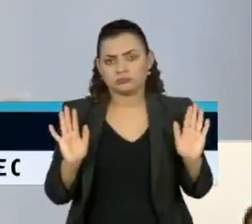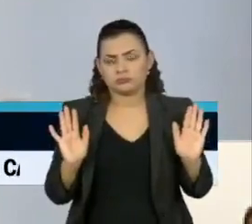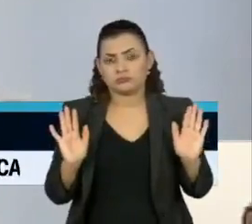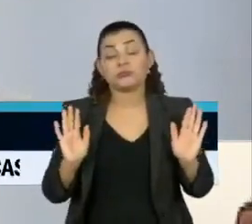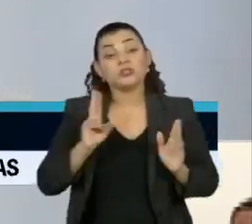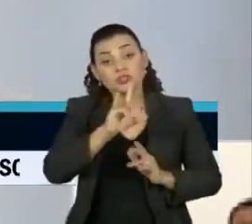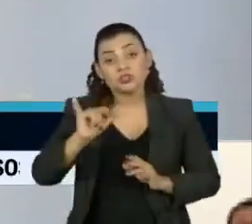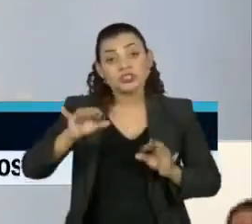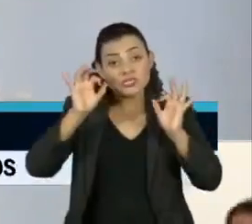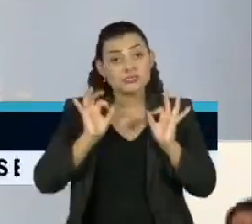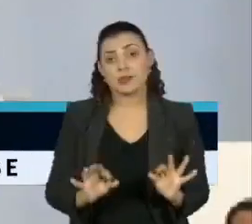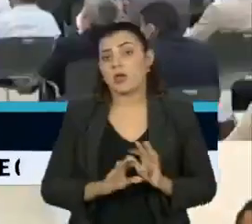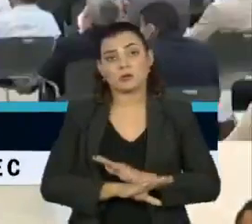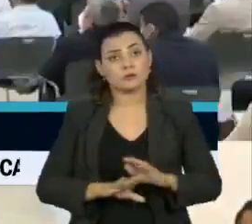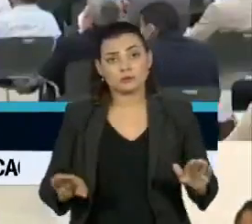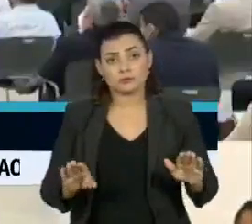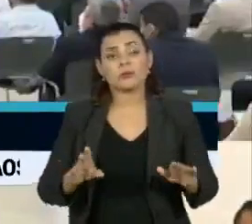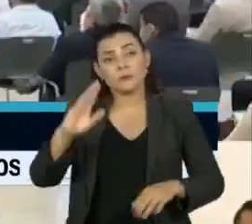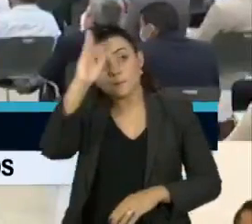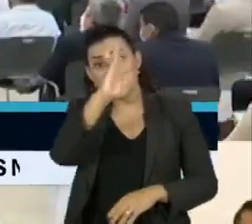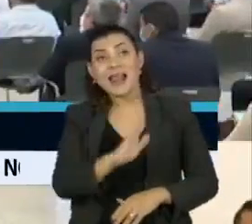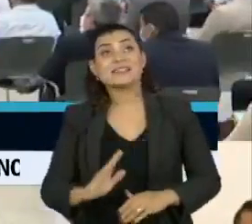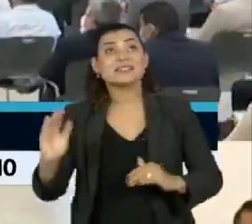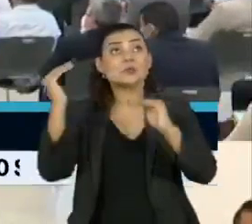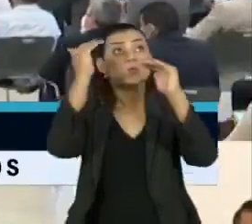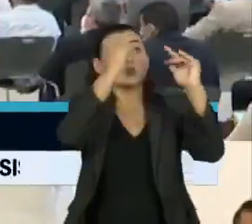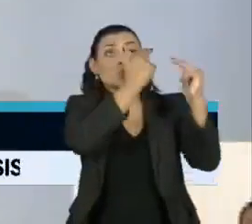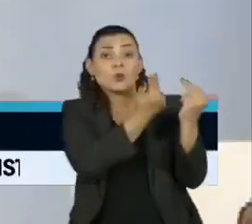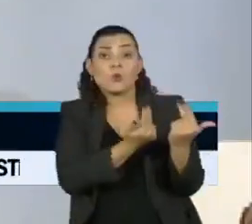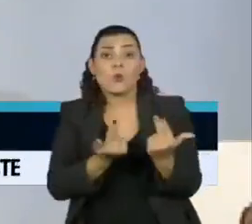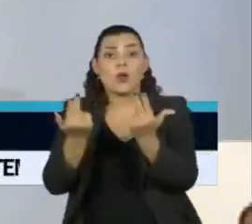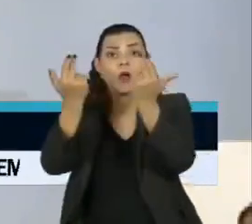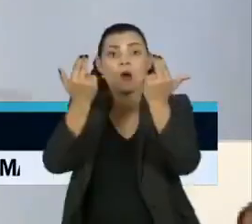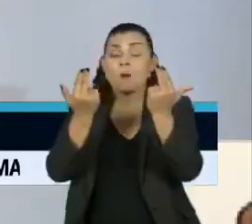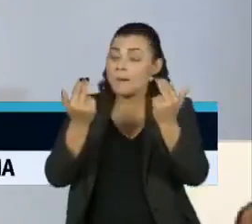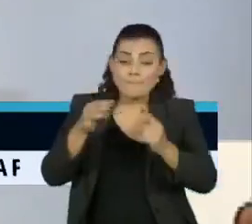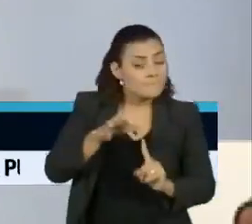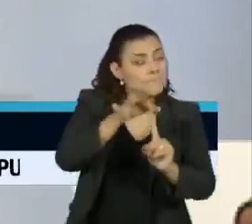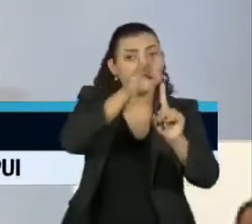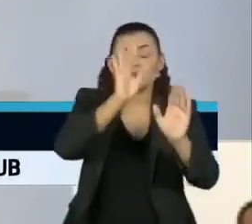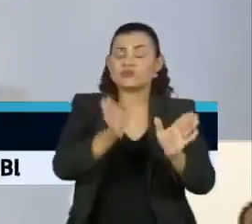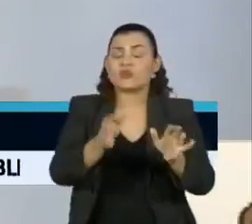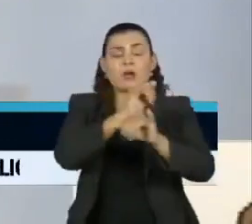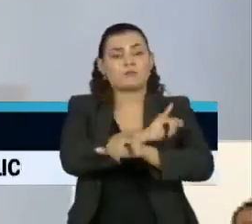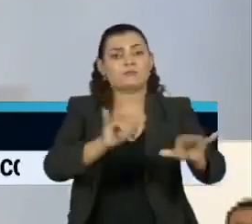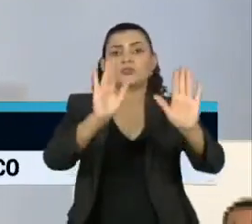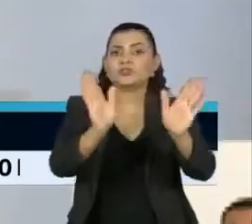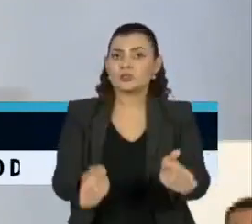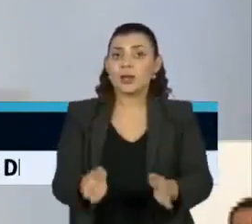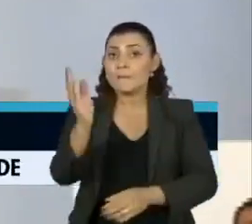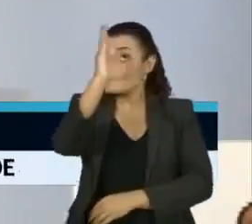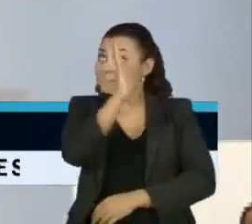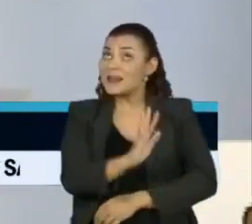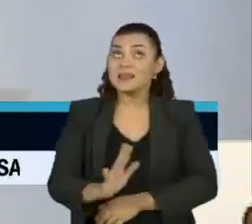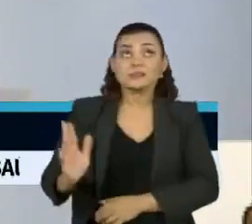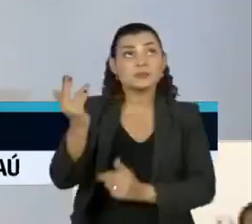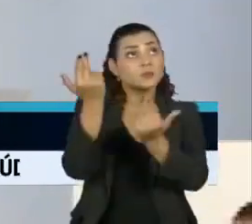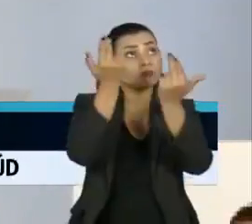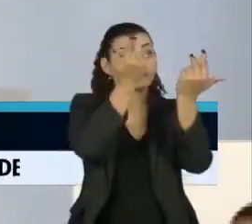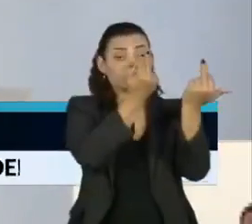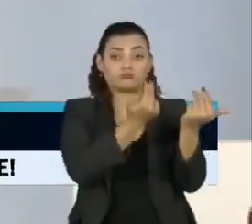No dia D, na hora H, no Brasil. A prioridade já está dada. A prioridade é o Brasil todo.